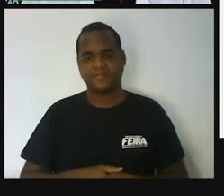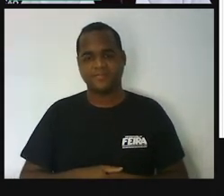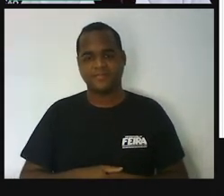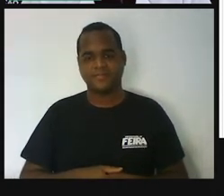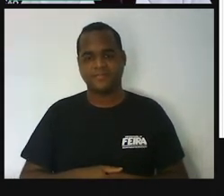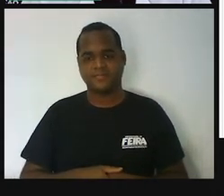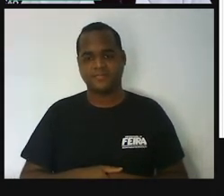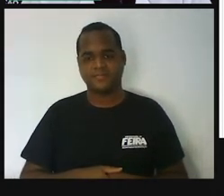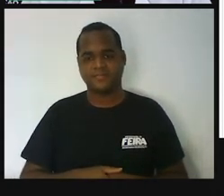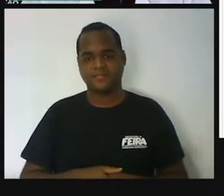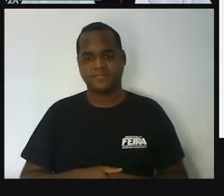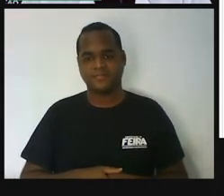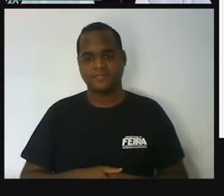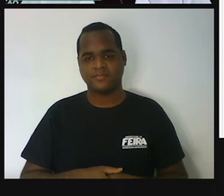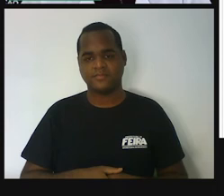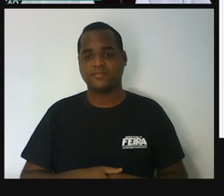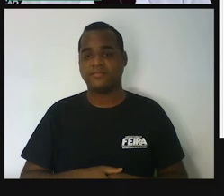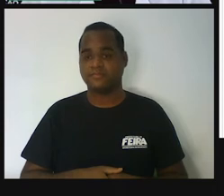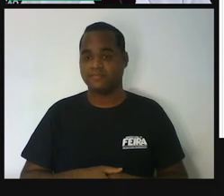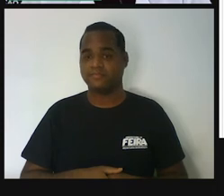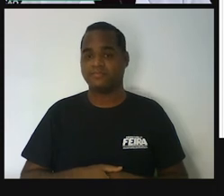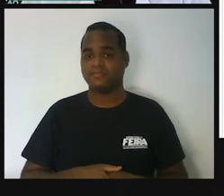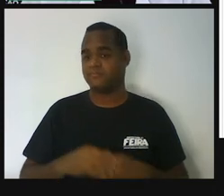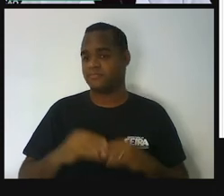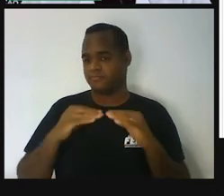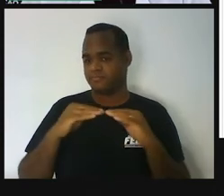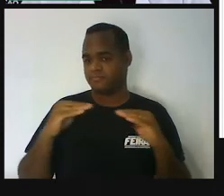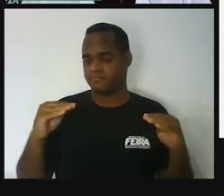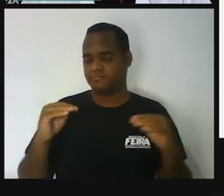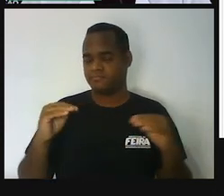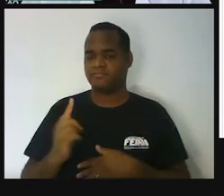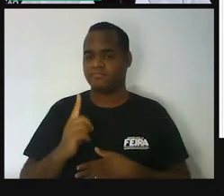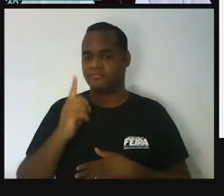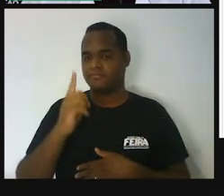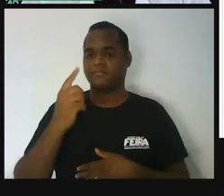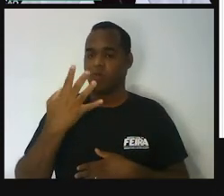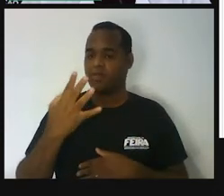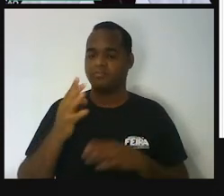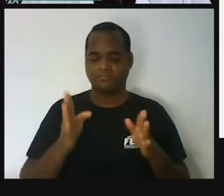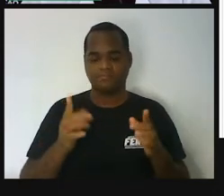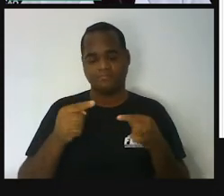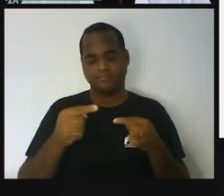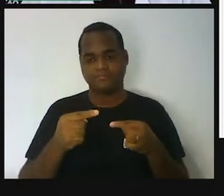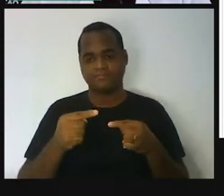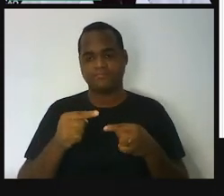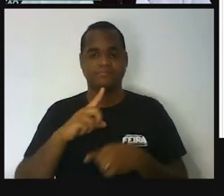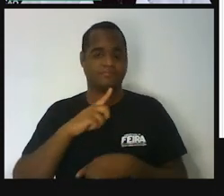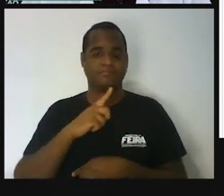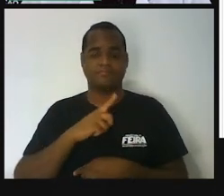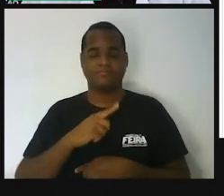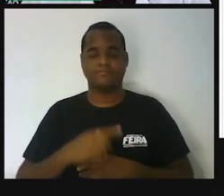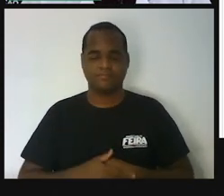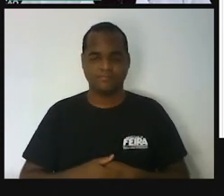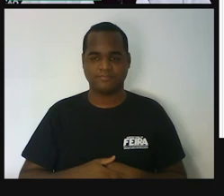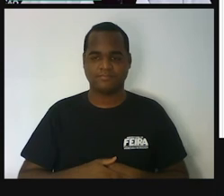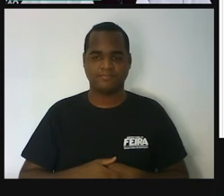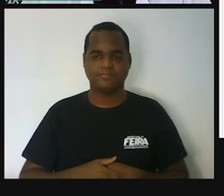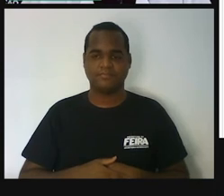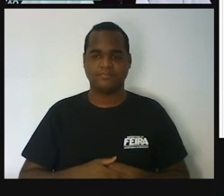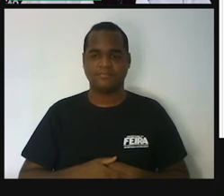Comprimento e altura. E tem quatro lados. Então, só pode ser um quadrilátero.